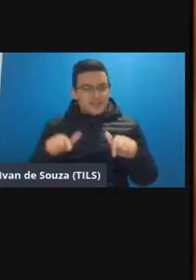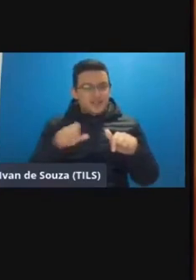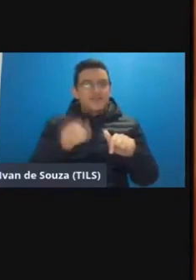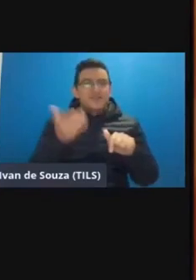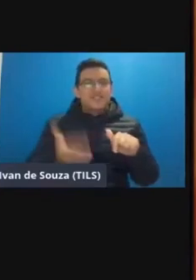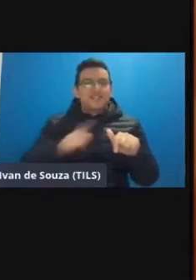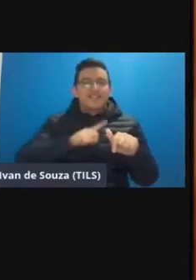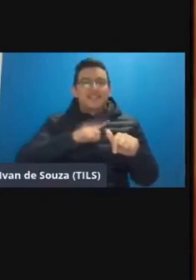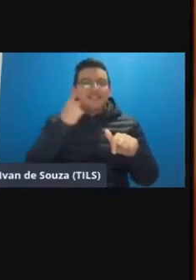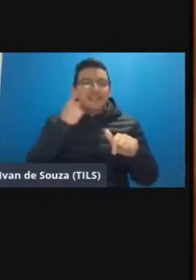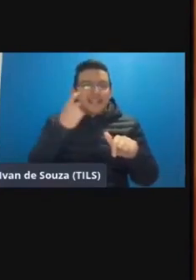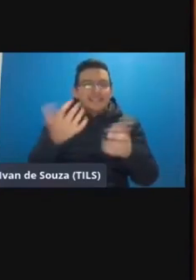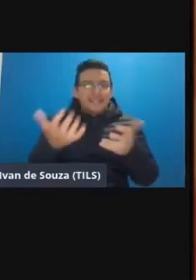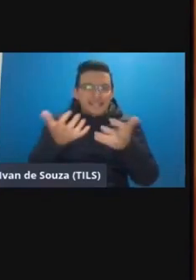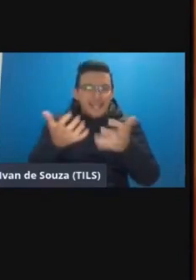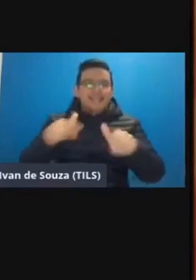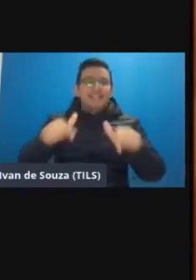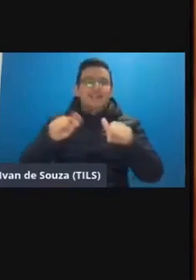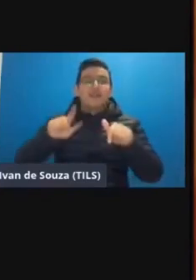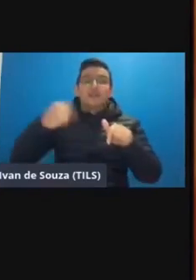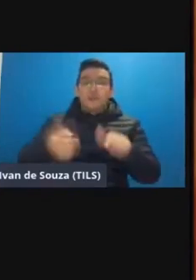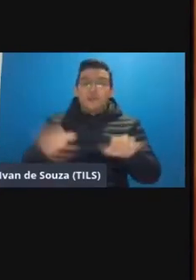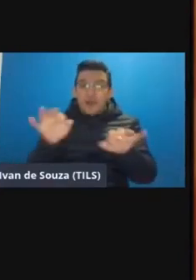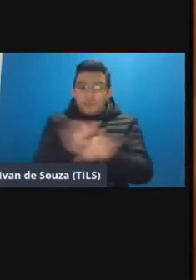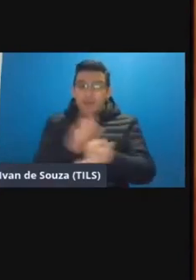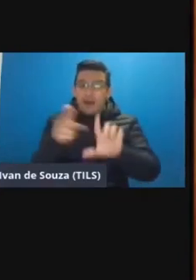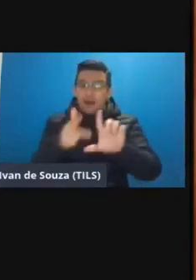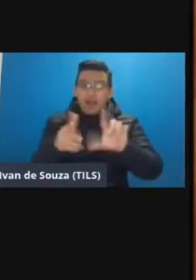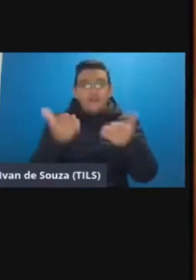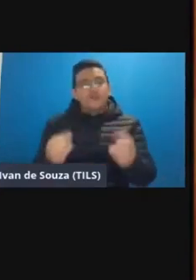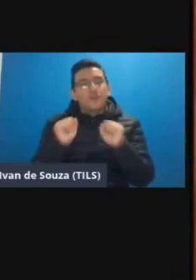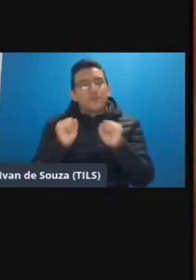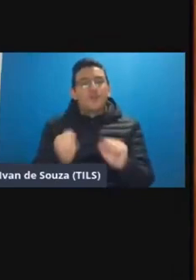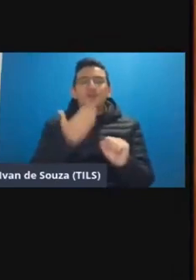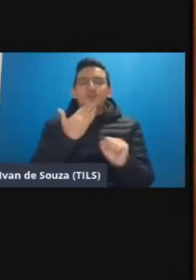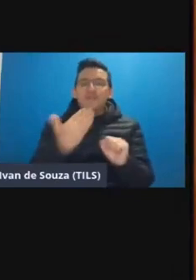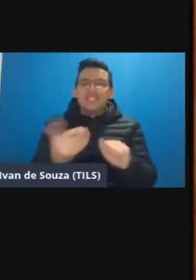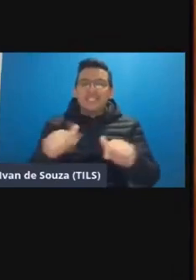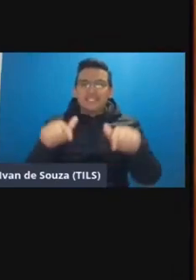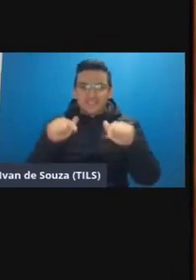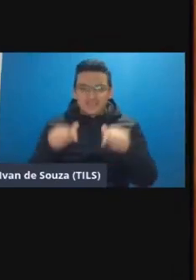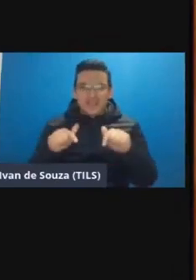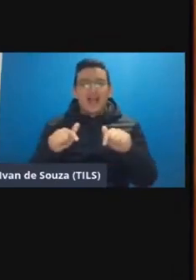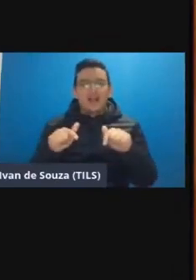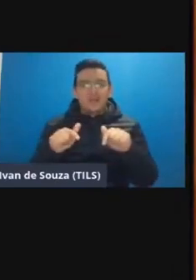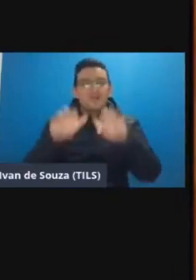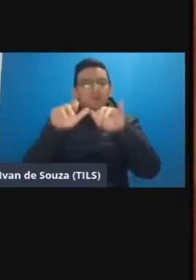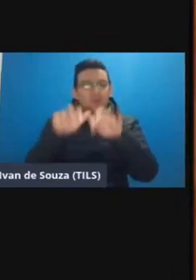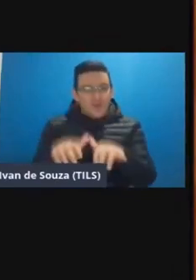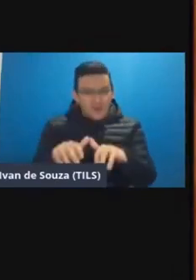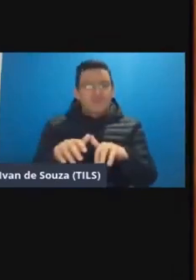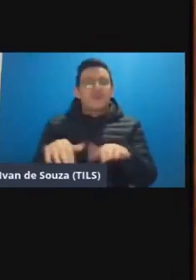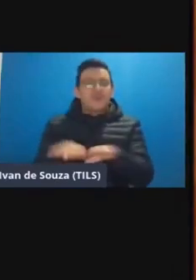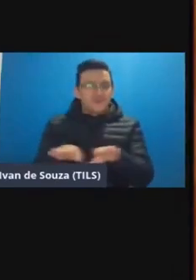interesse em obter o certificado depois que terminar a Live você pode solicitar a certificação preenchendo o formulário